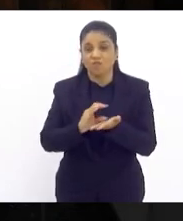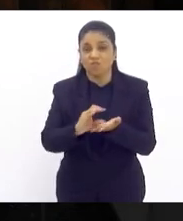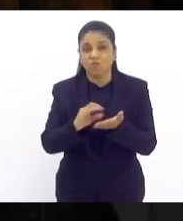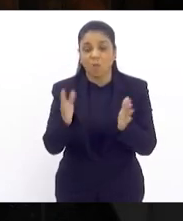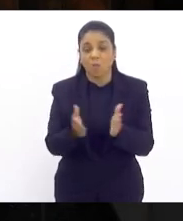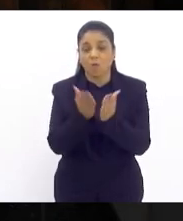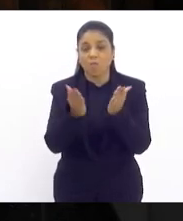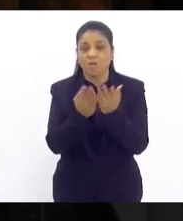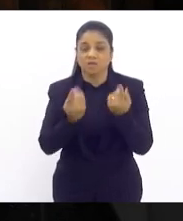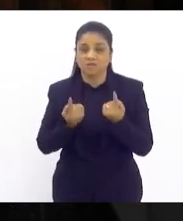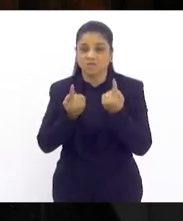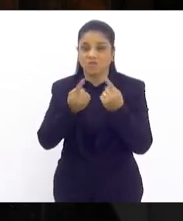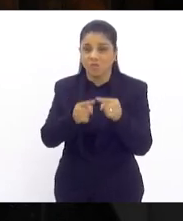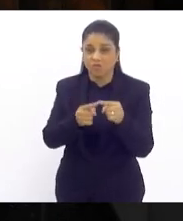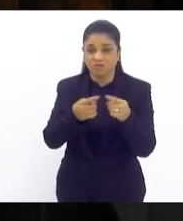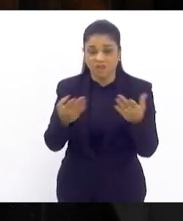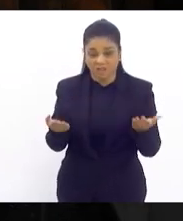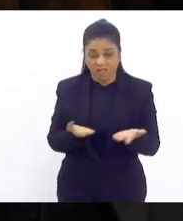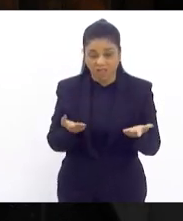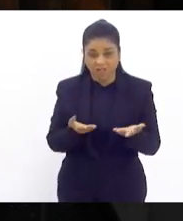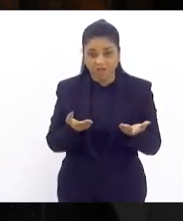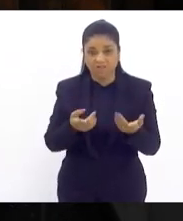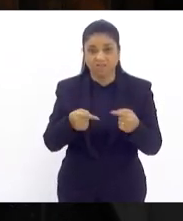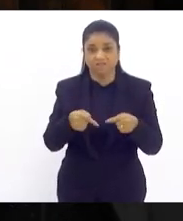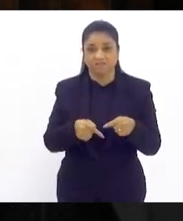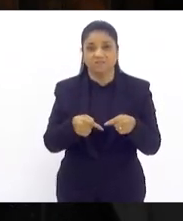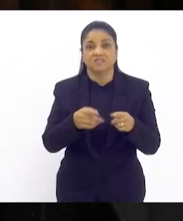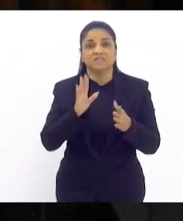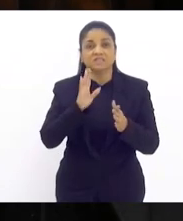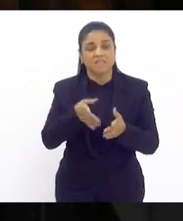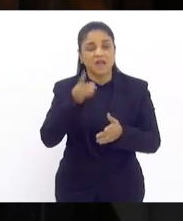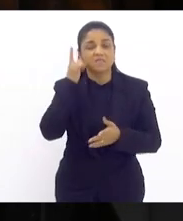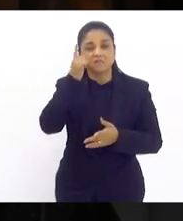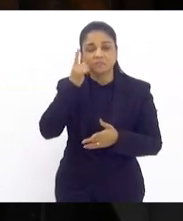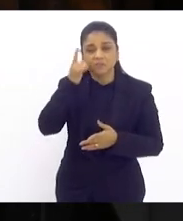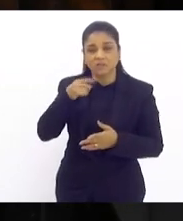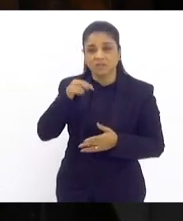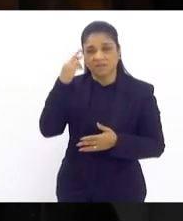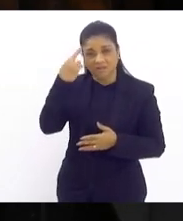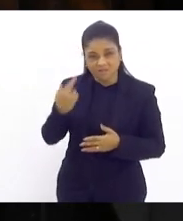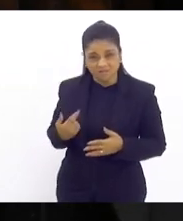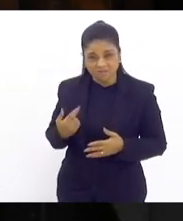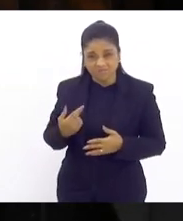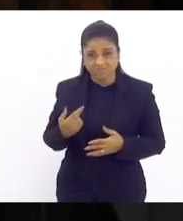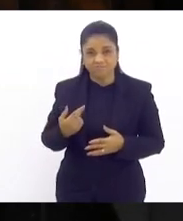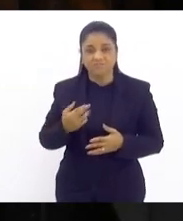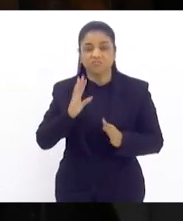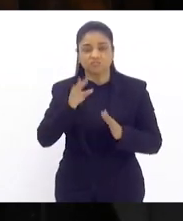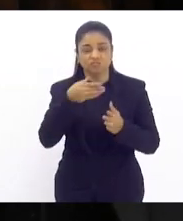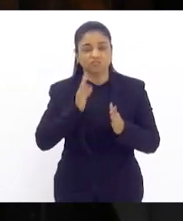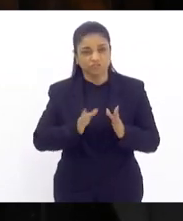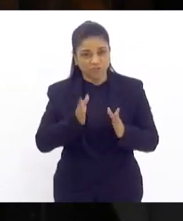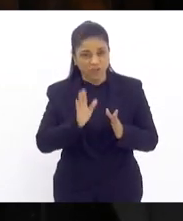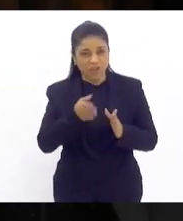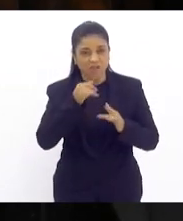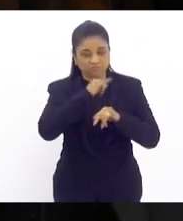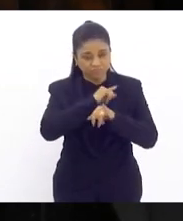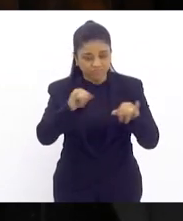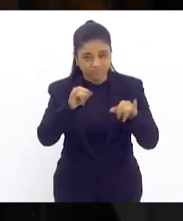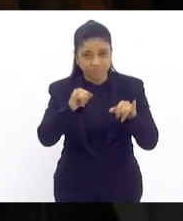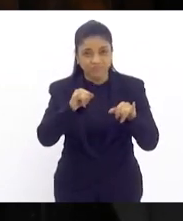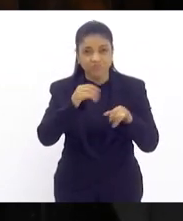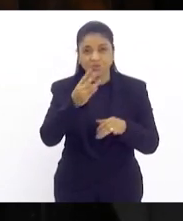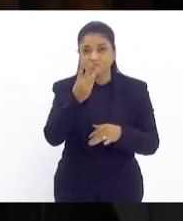miséria que nós estamos inclusive a deputada Renata Sousa lá colocou que são 3